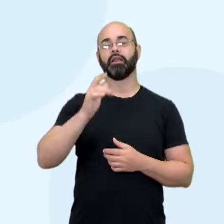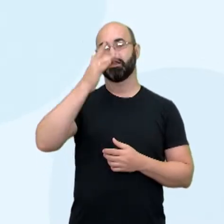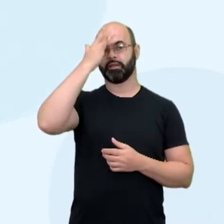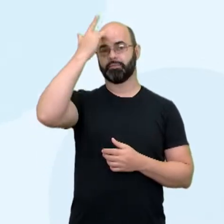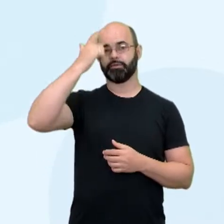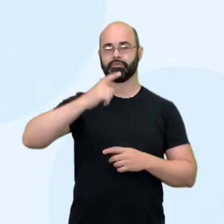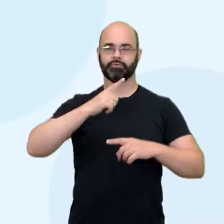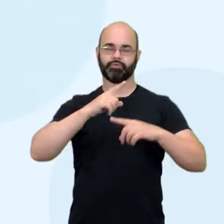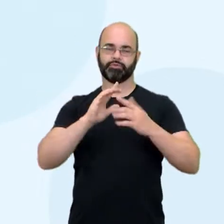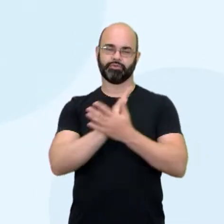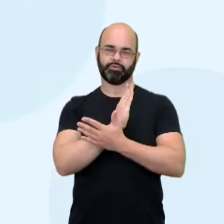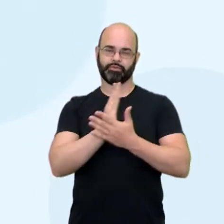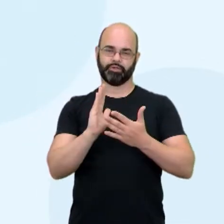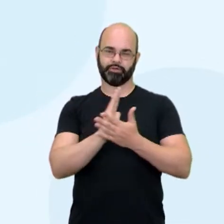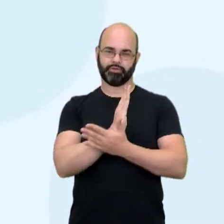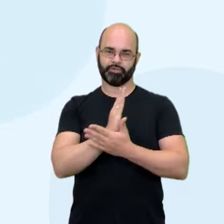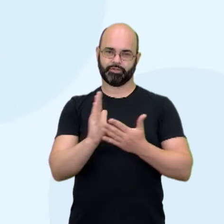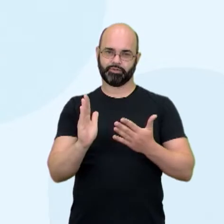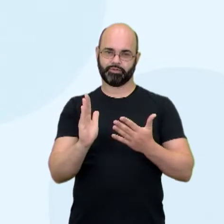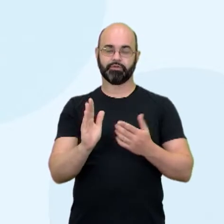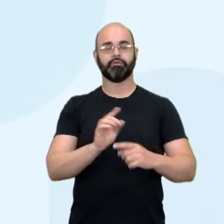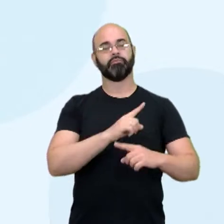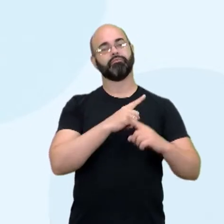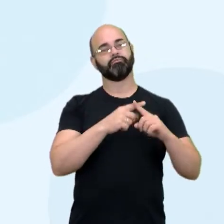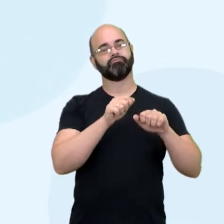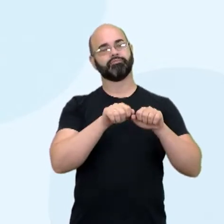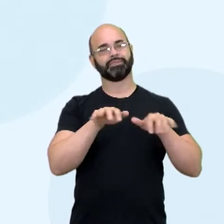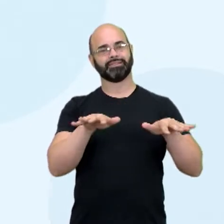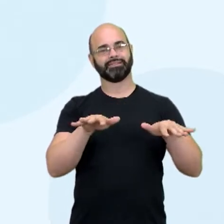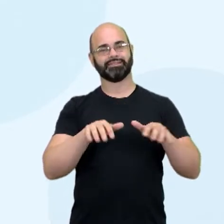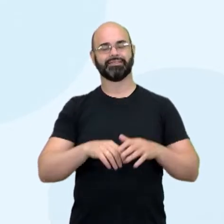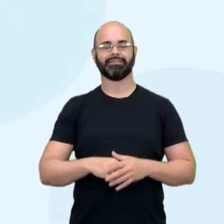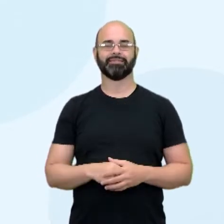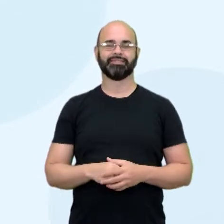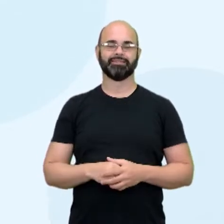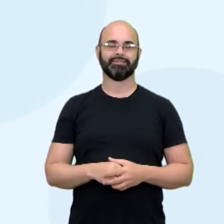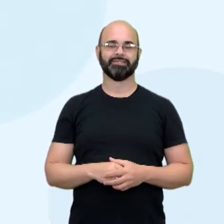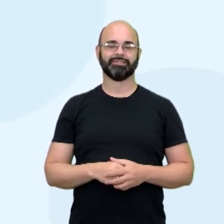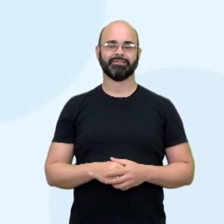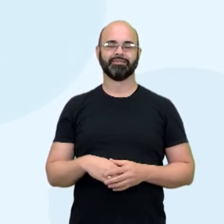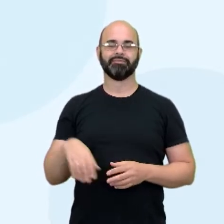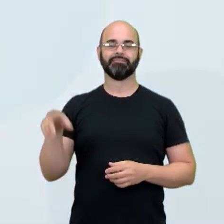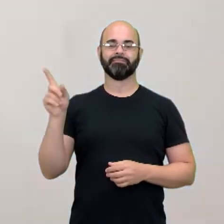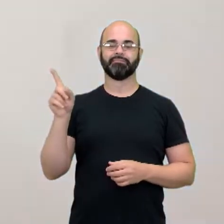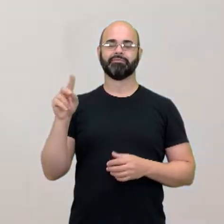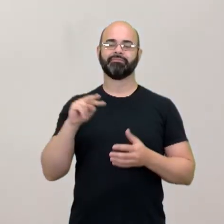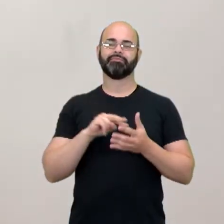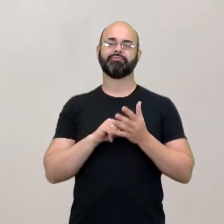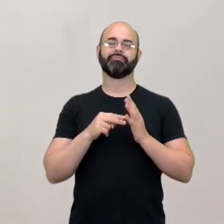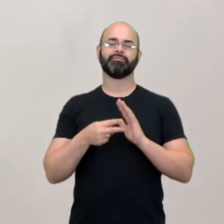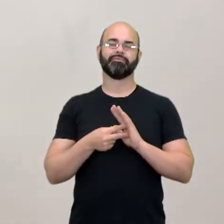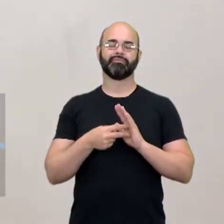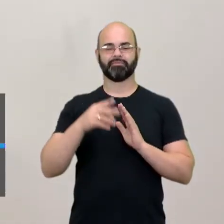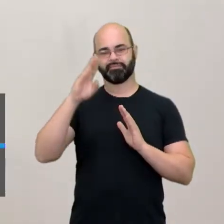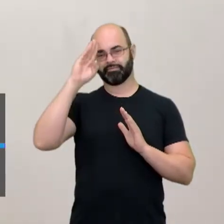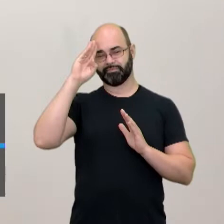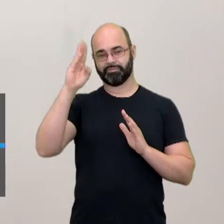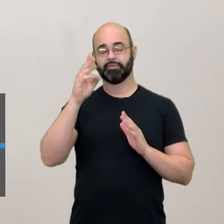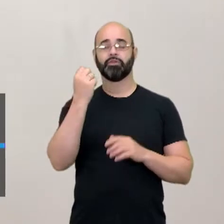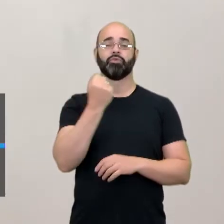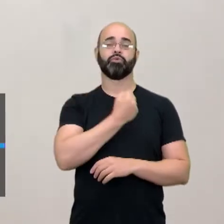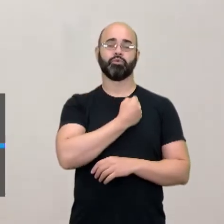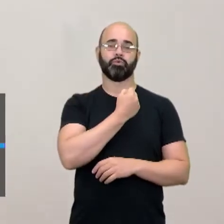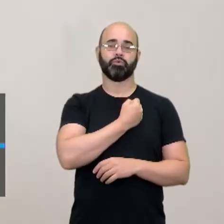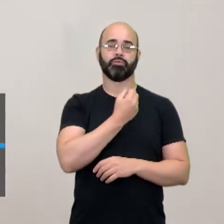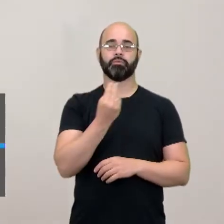multiplica, que tem a pretensão, como eu sempre lembro, de trazer uma humanização dos números,